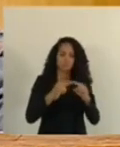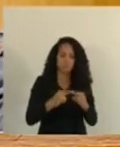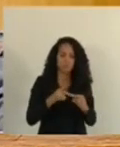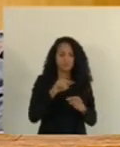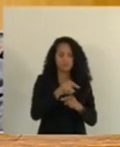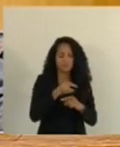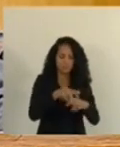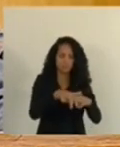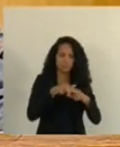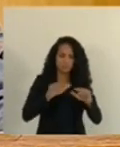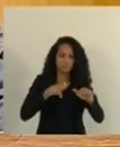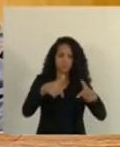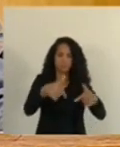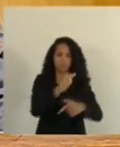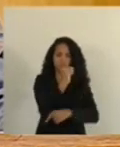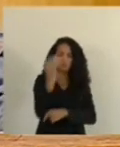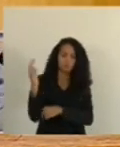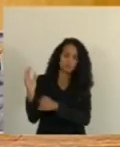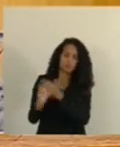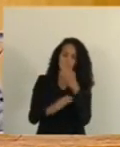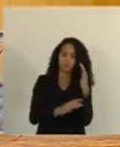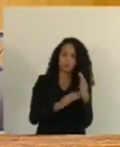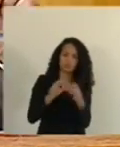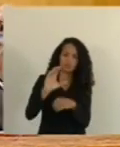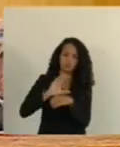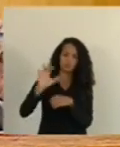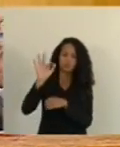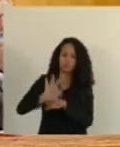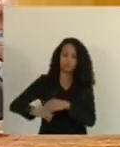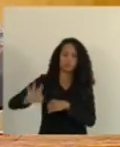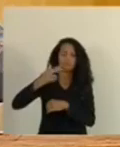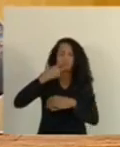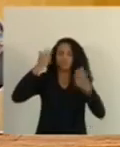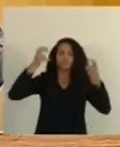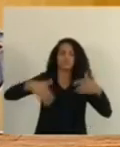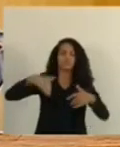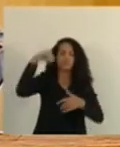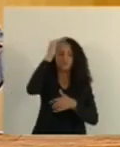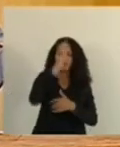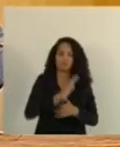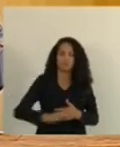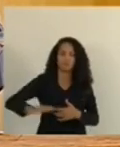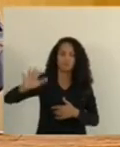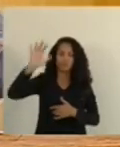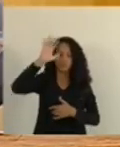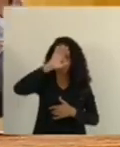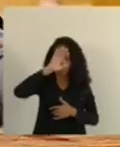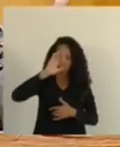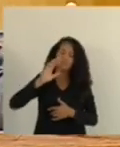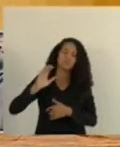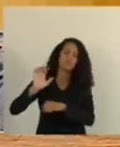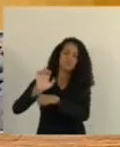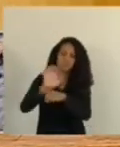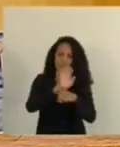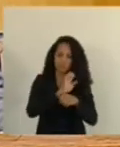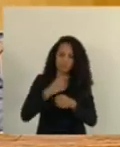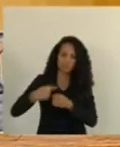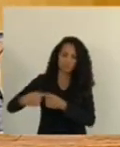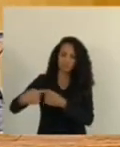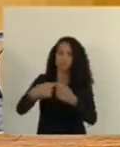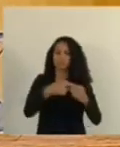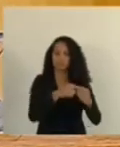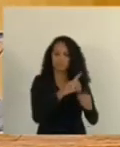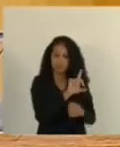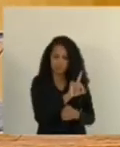legislar sobre meio ambiente, a Constituição Federal declara que União, Estados e Municípios e Distrito Federal são